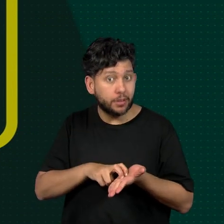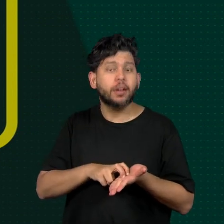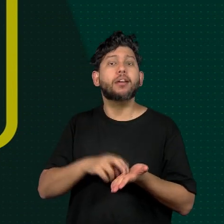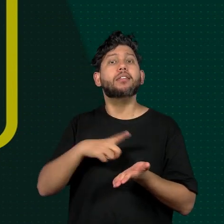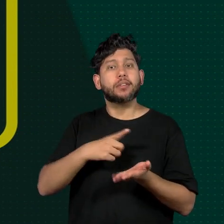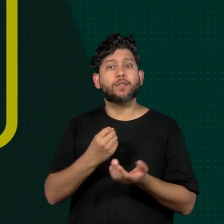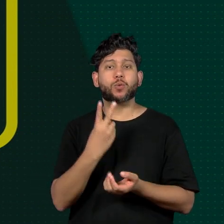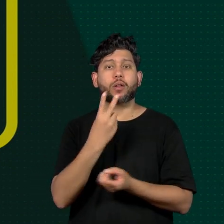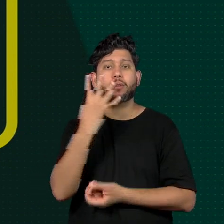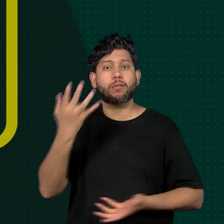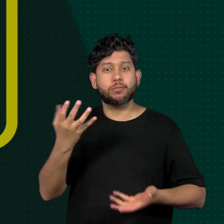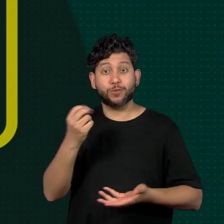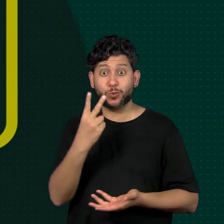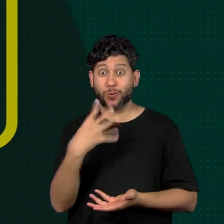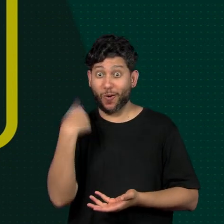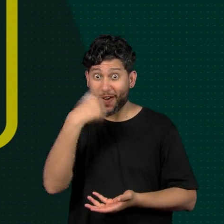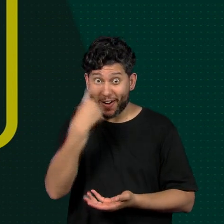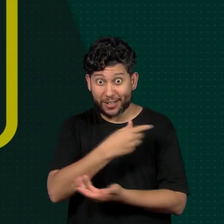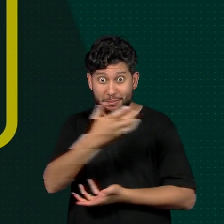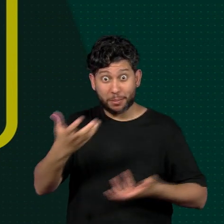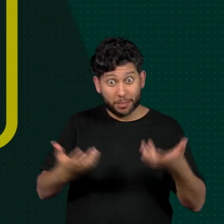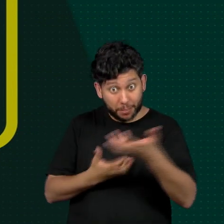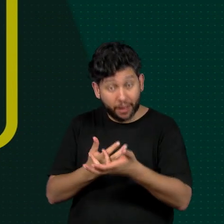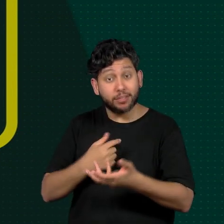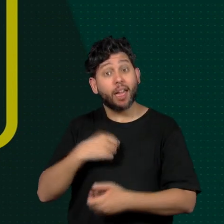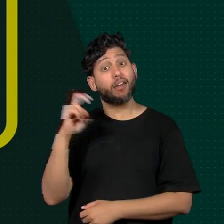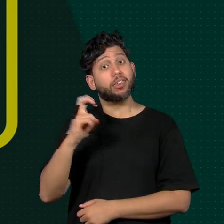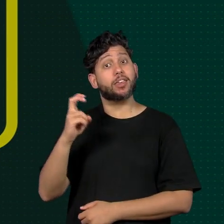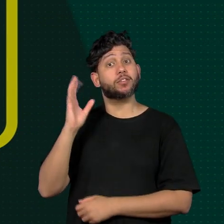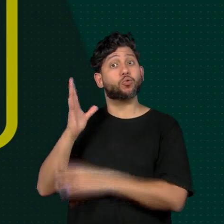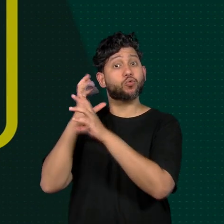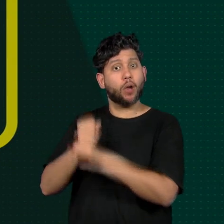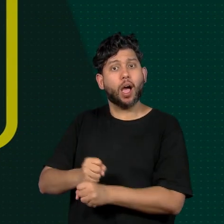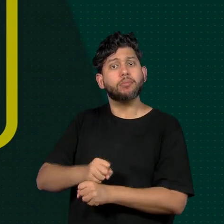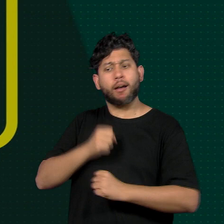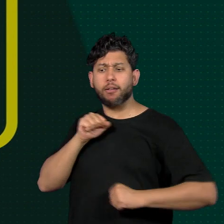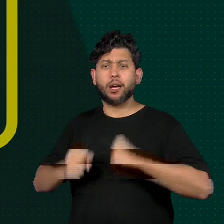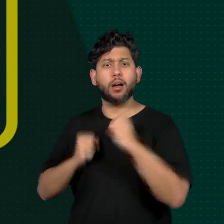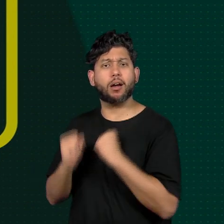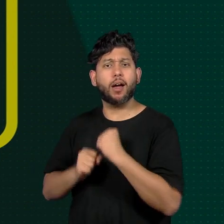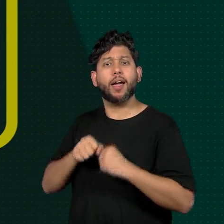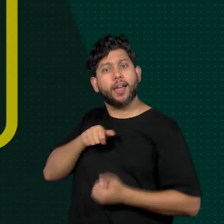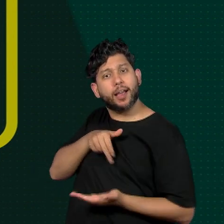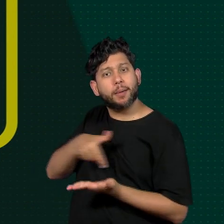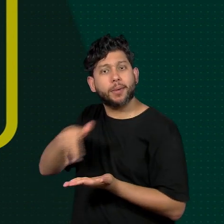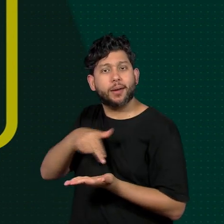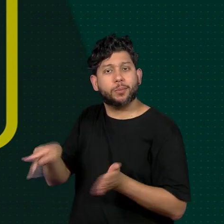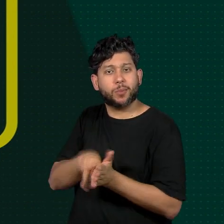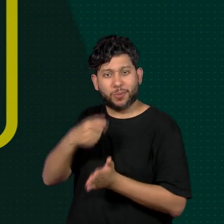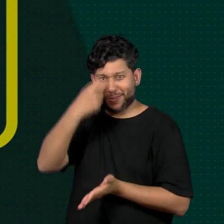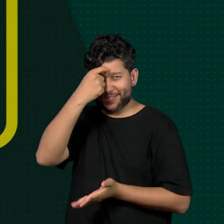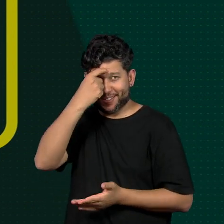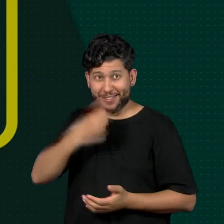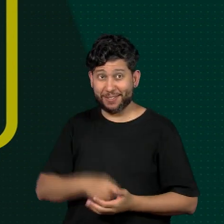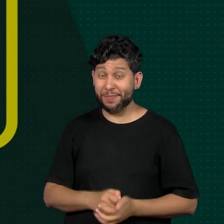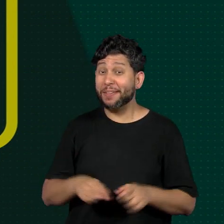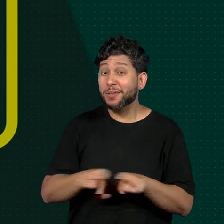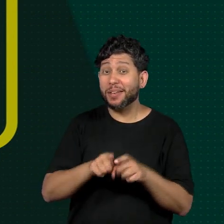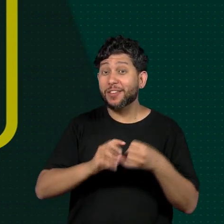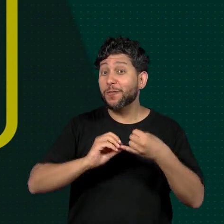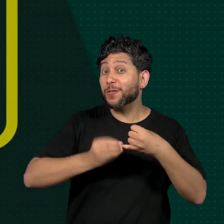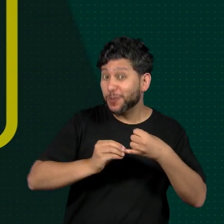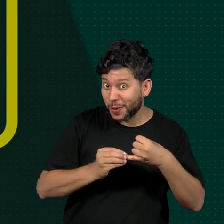a virada realiza a 5ª edição da Corrida e Caminhada da Consciência. Dia 18 de novembro, acontece a Feijoada da